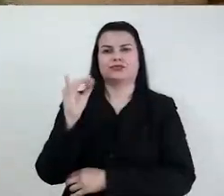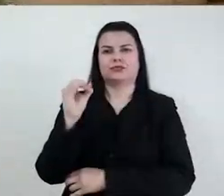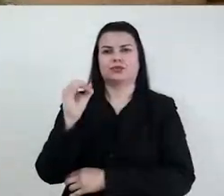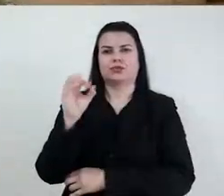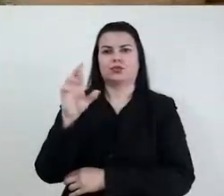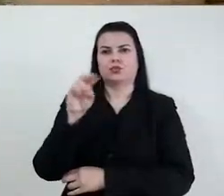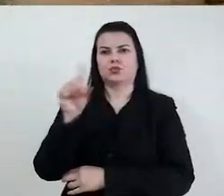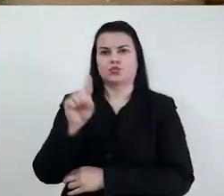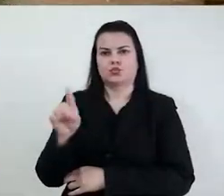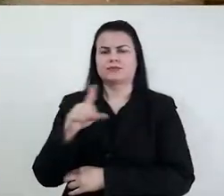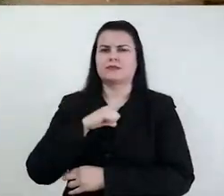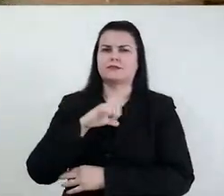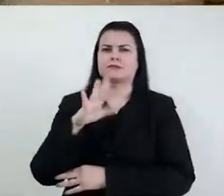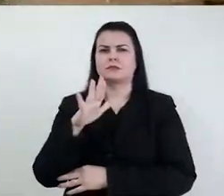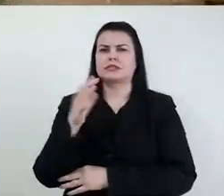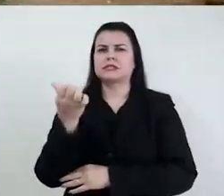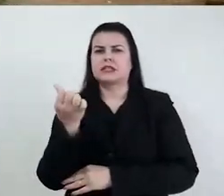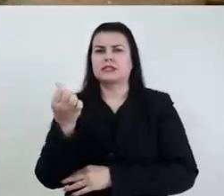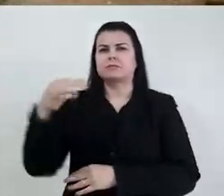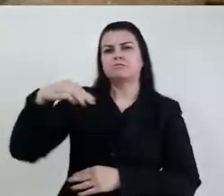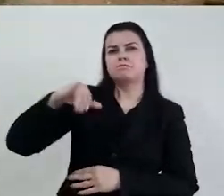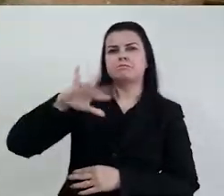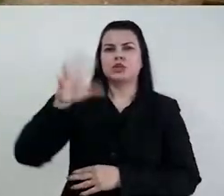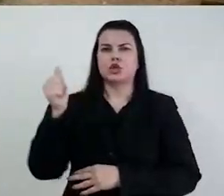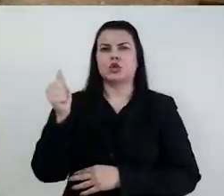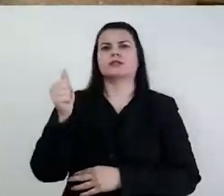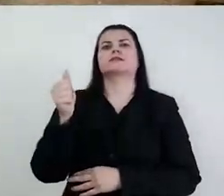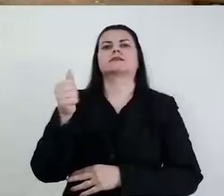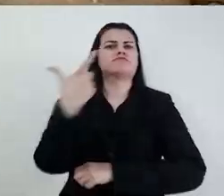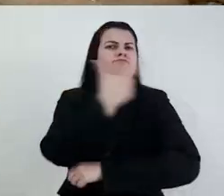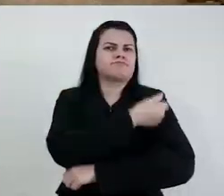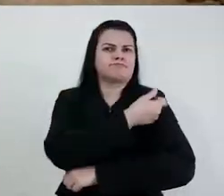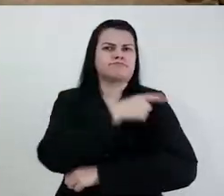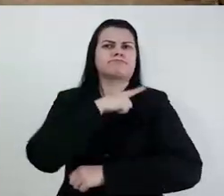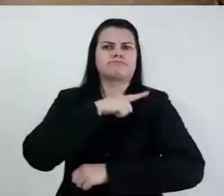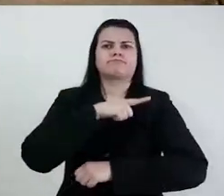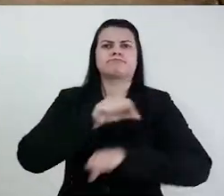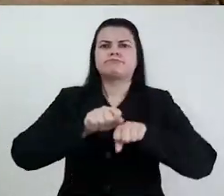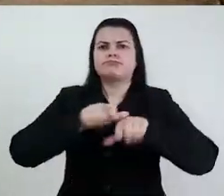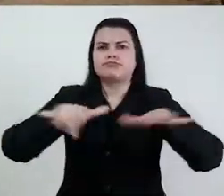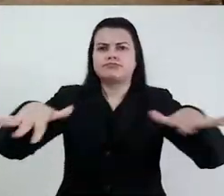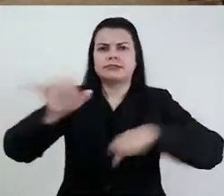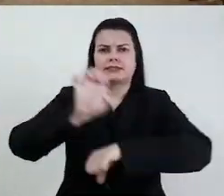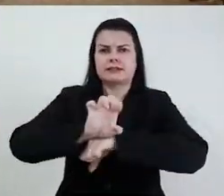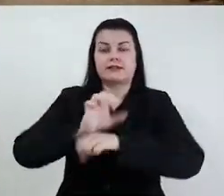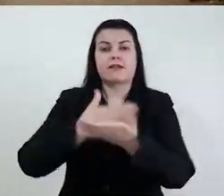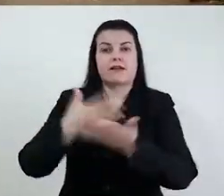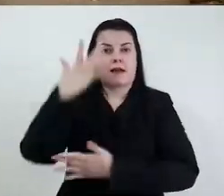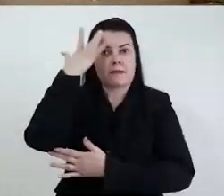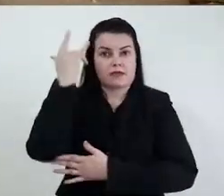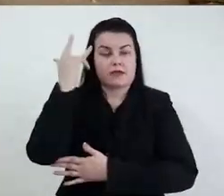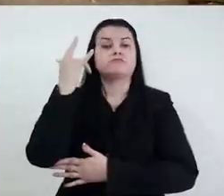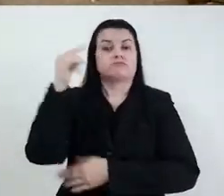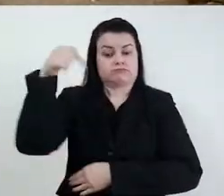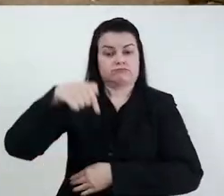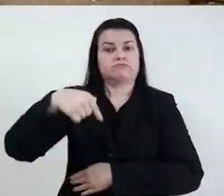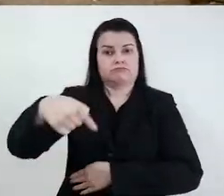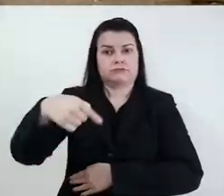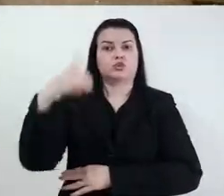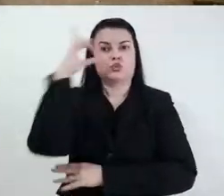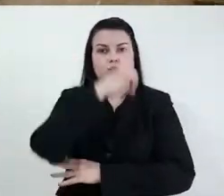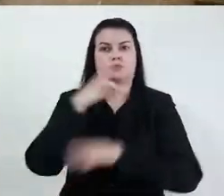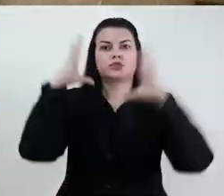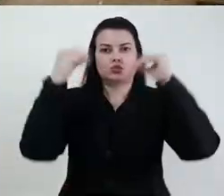imunização com a Coronavac, com 6 milhões de doses que vão ser distribuídas aos estados a partir de amanhã.